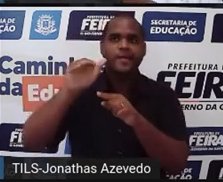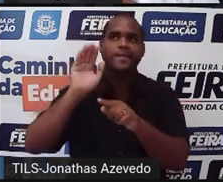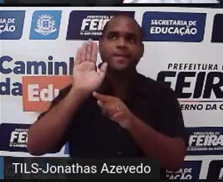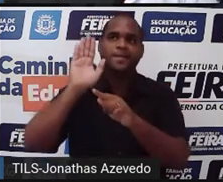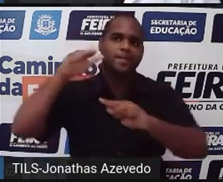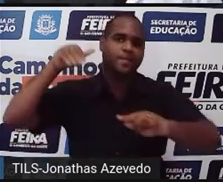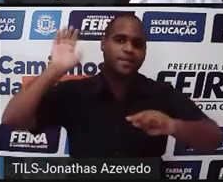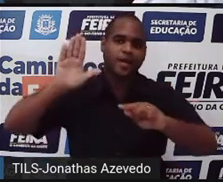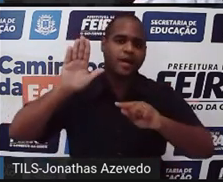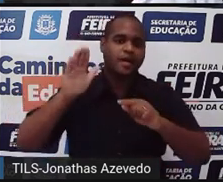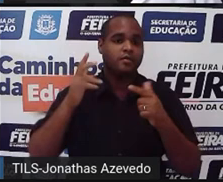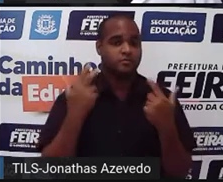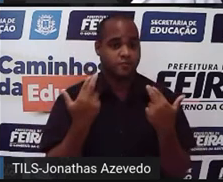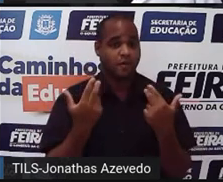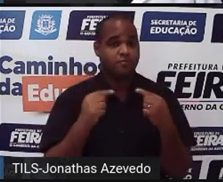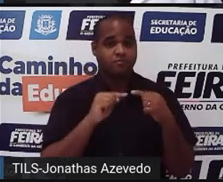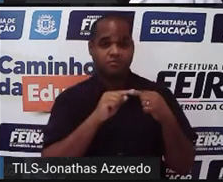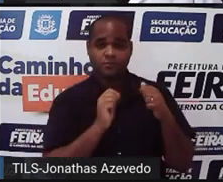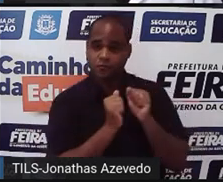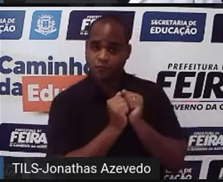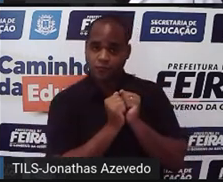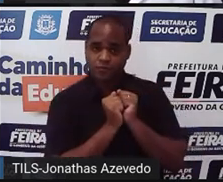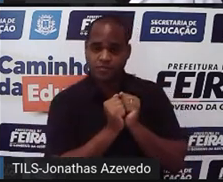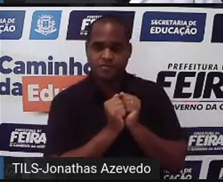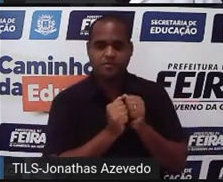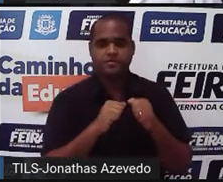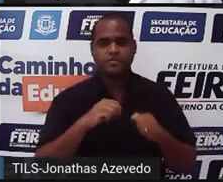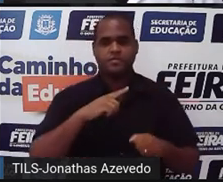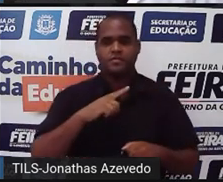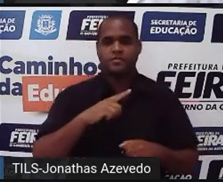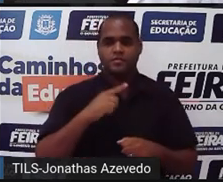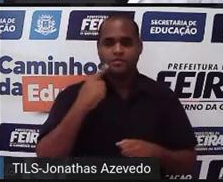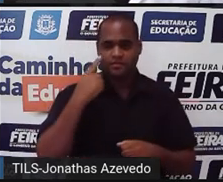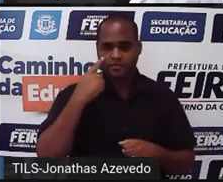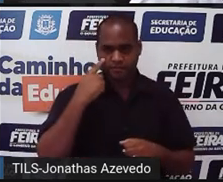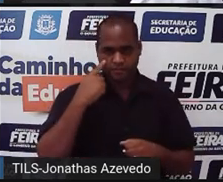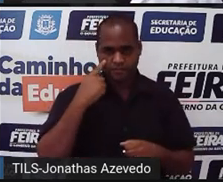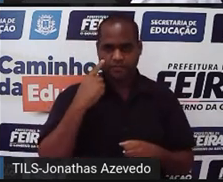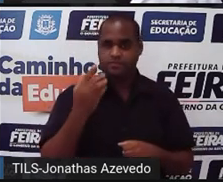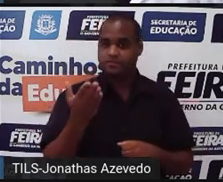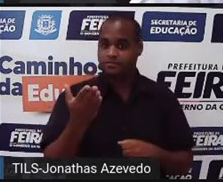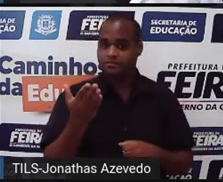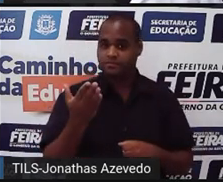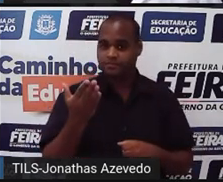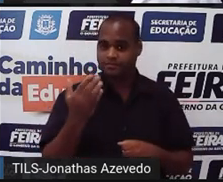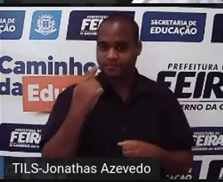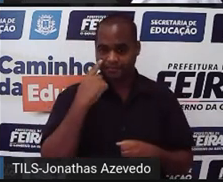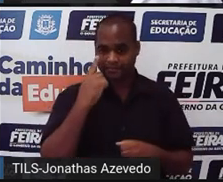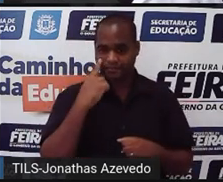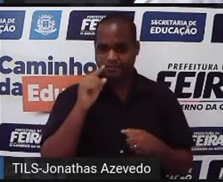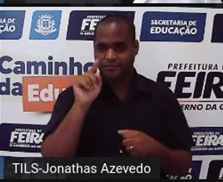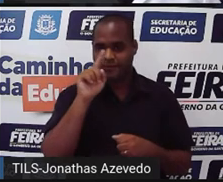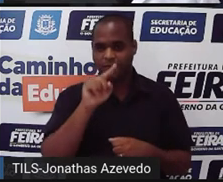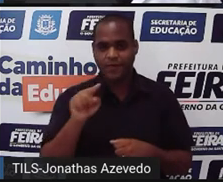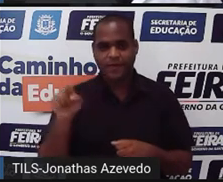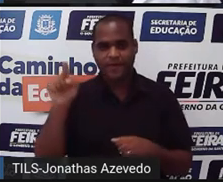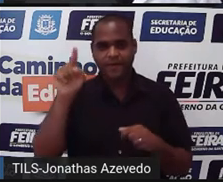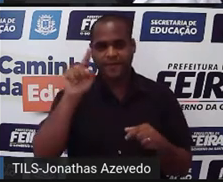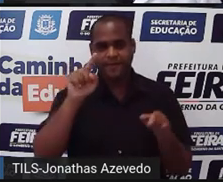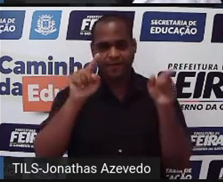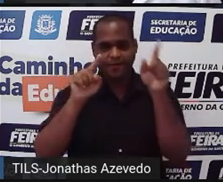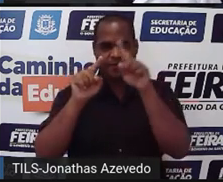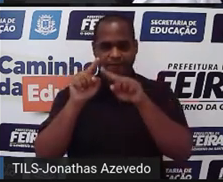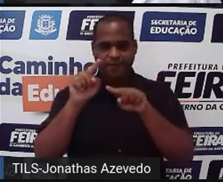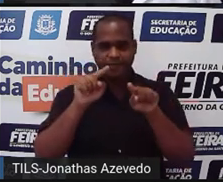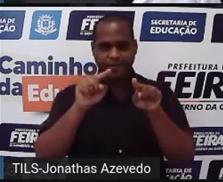ao mesmo tempo. Tá? Então o que é que eu vou fazer? Eu vou aproximar as circunferências do basquete e